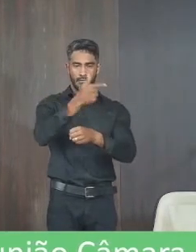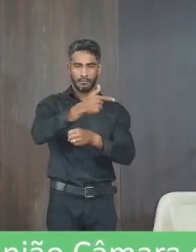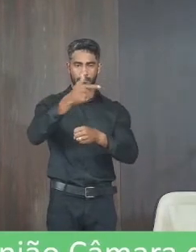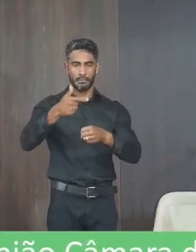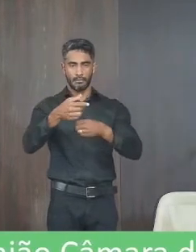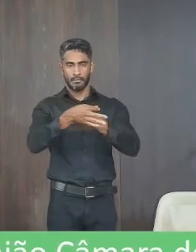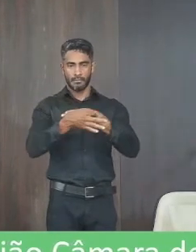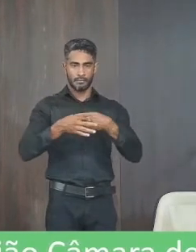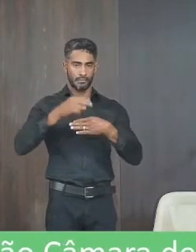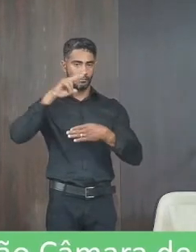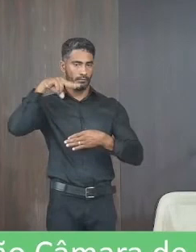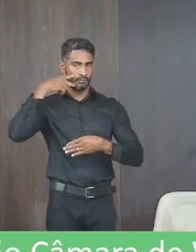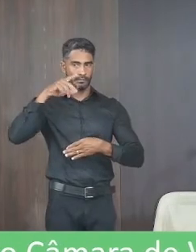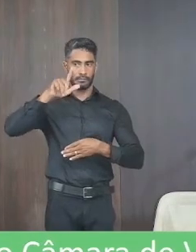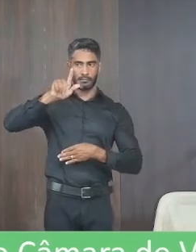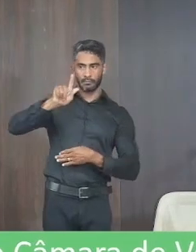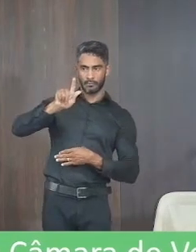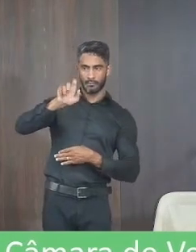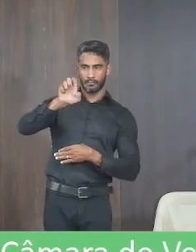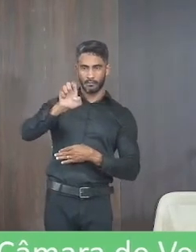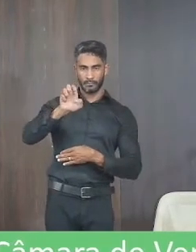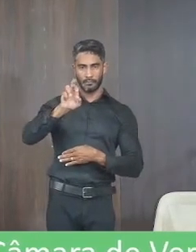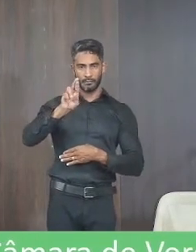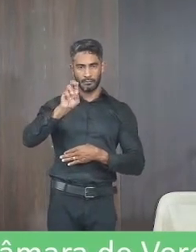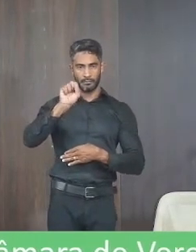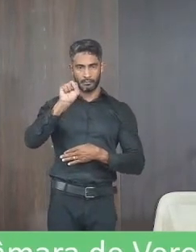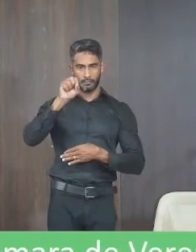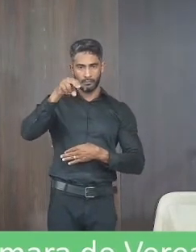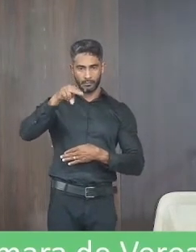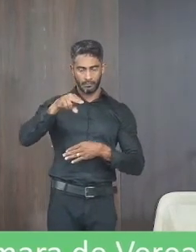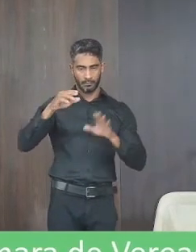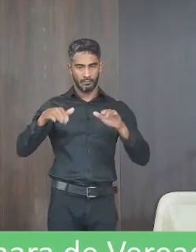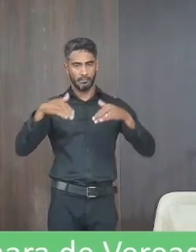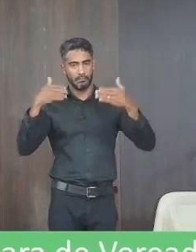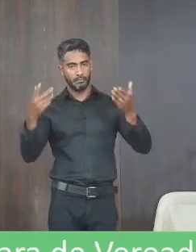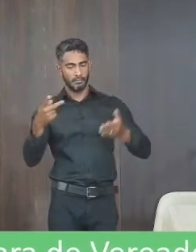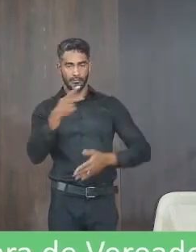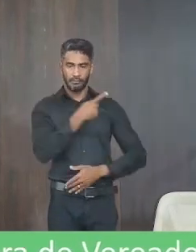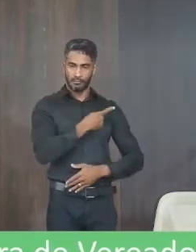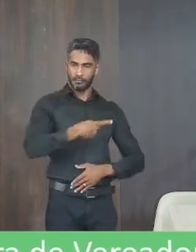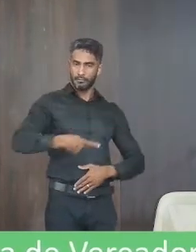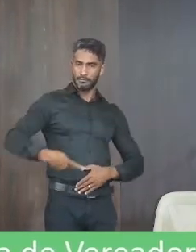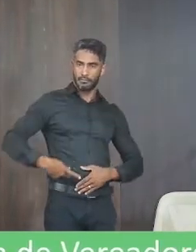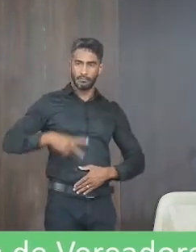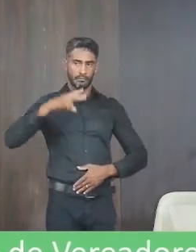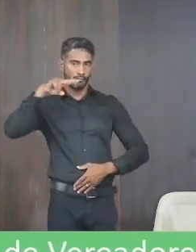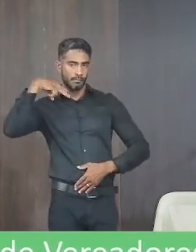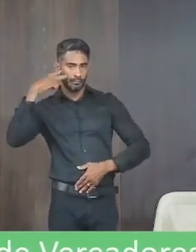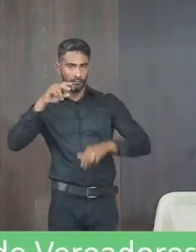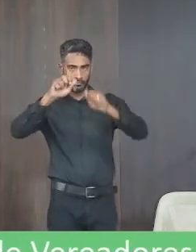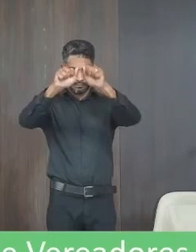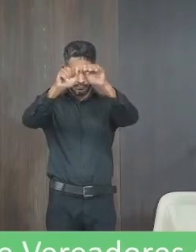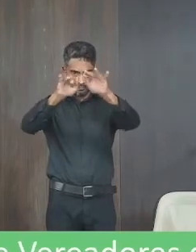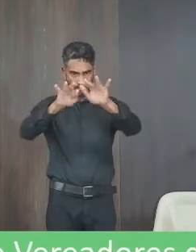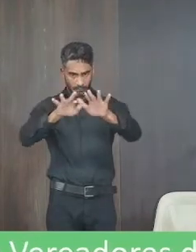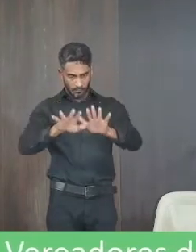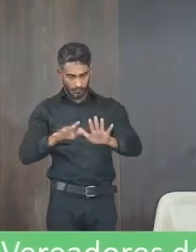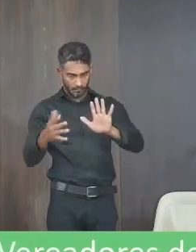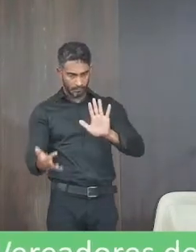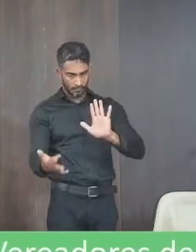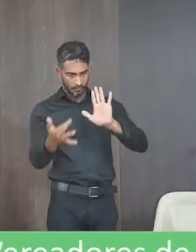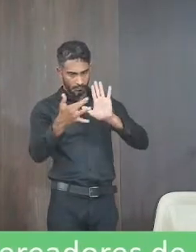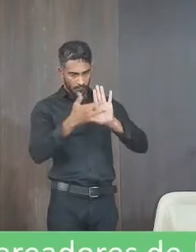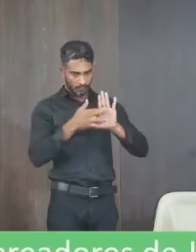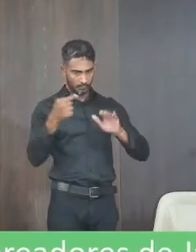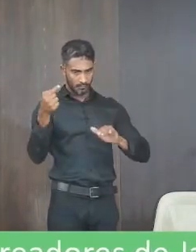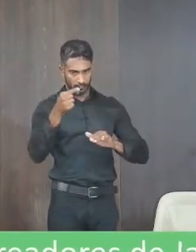autoria vereador Gerson do Espírito Santo de Souza excelentíssimo senhor presidente o vereador que subscreve vem na forma regimental com